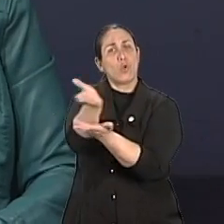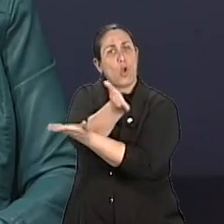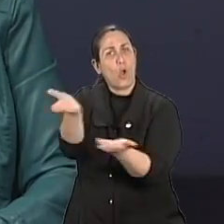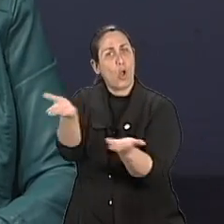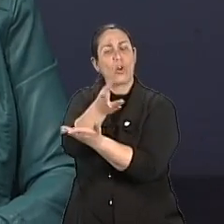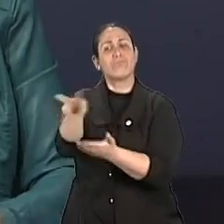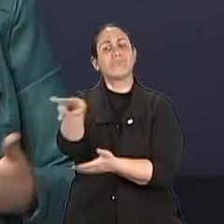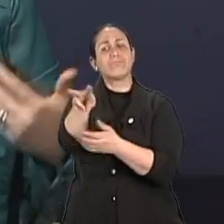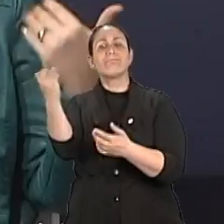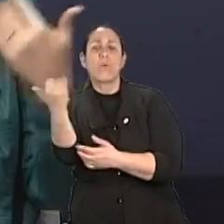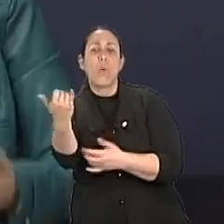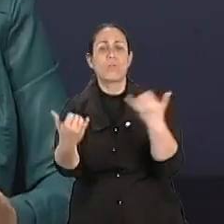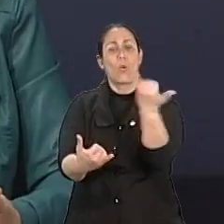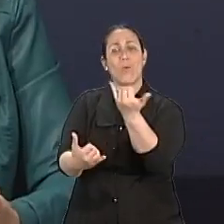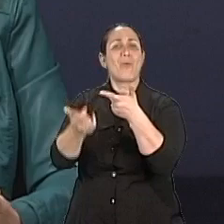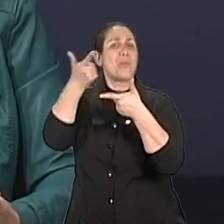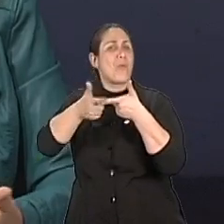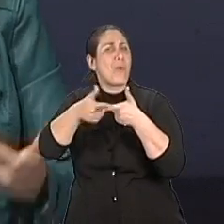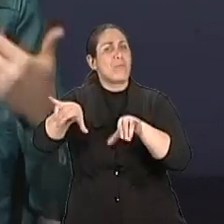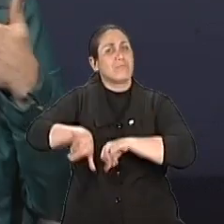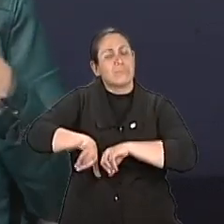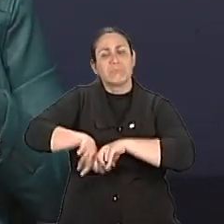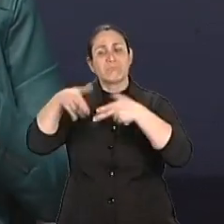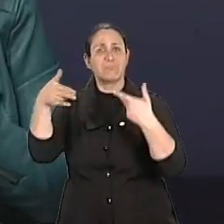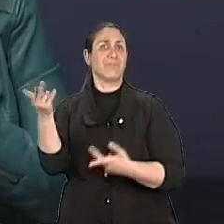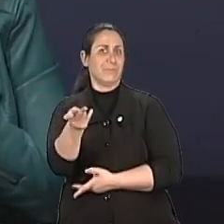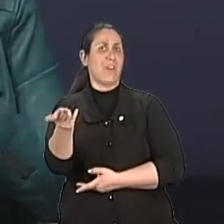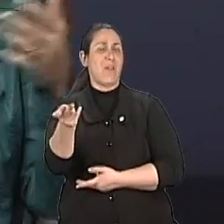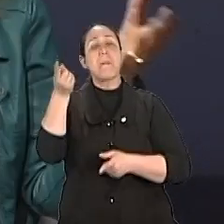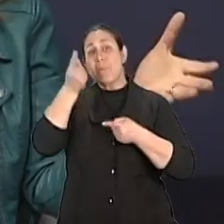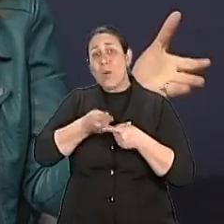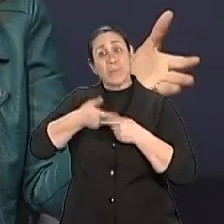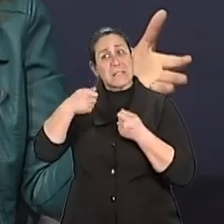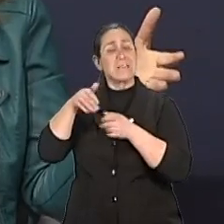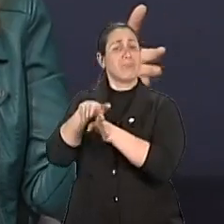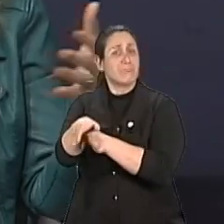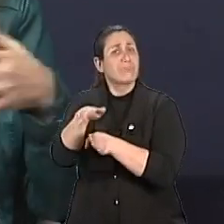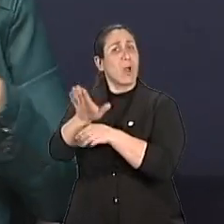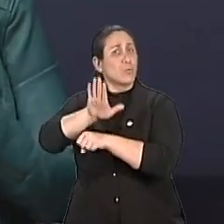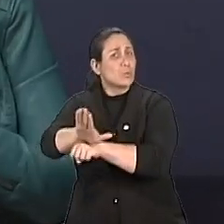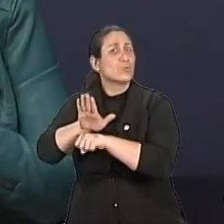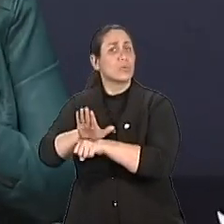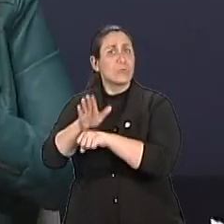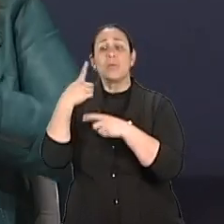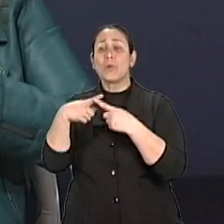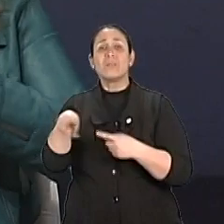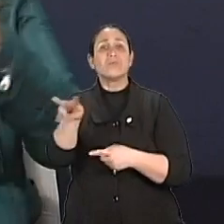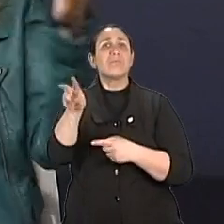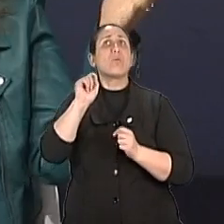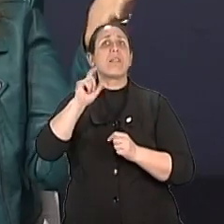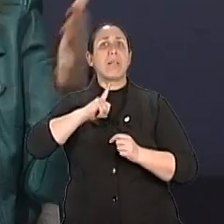é tão difícil, que acarreta tantas perdas, mas que também pode ser, com a longevidade, um período que